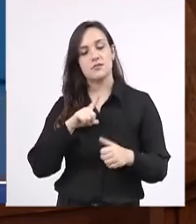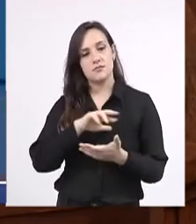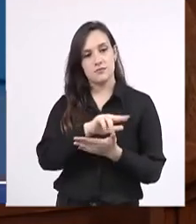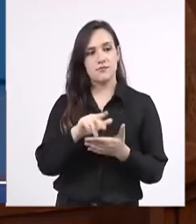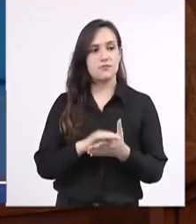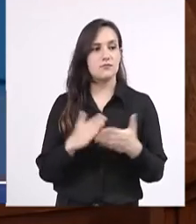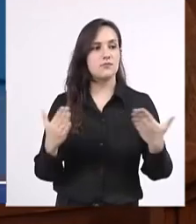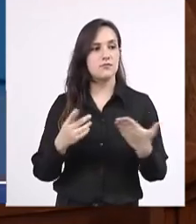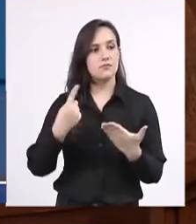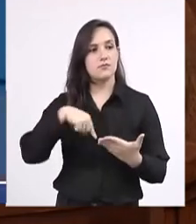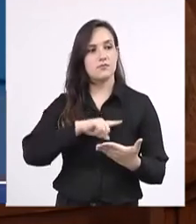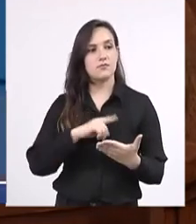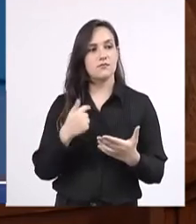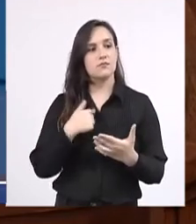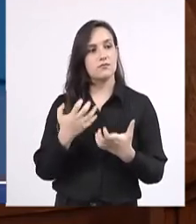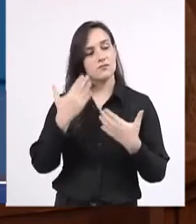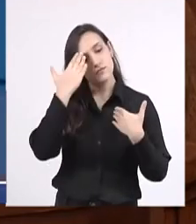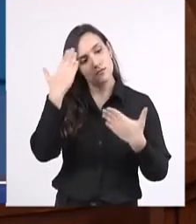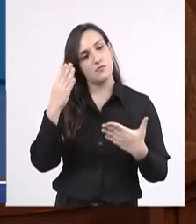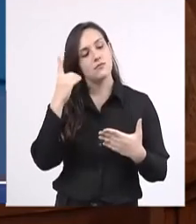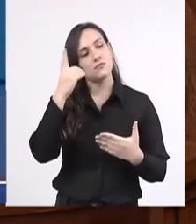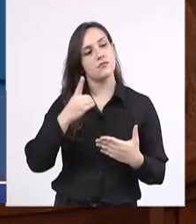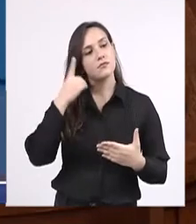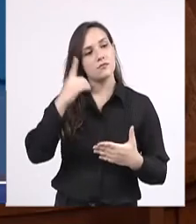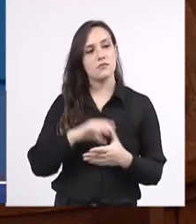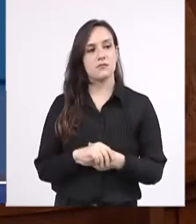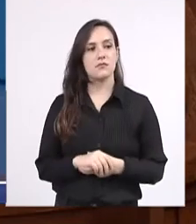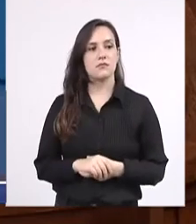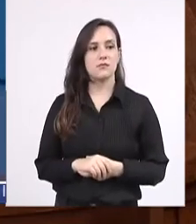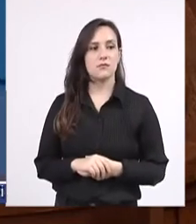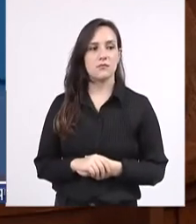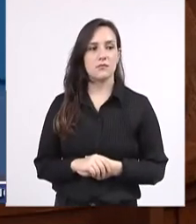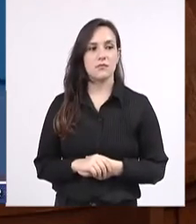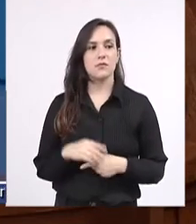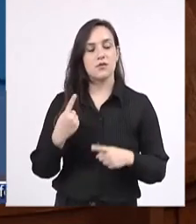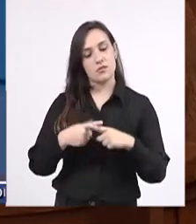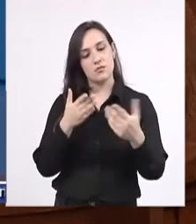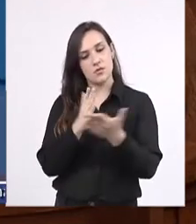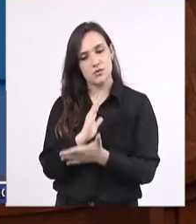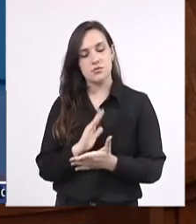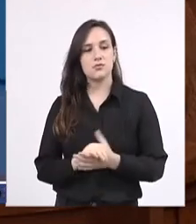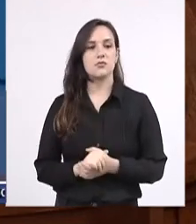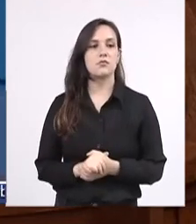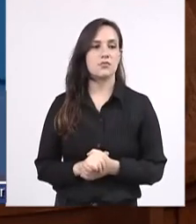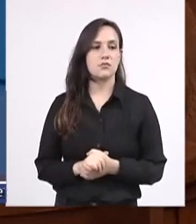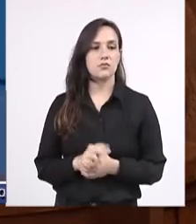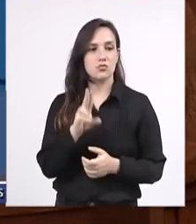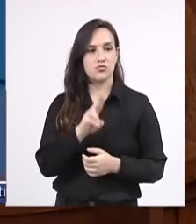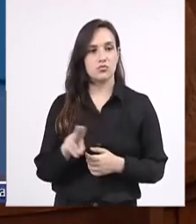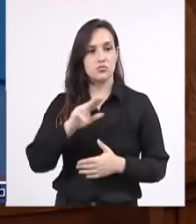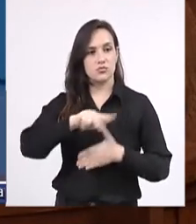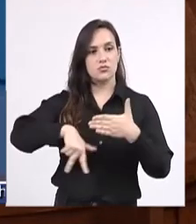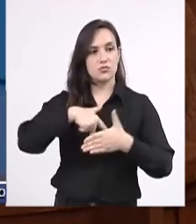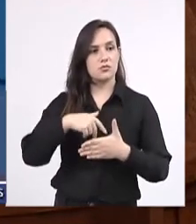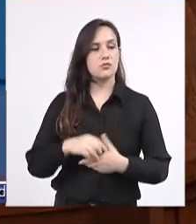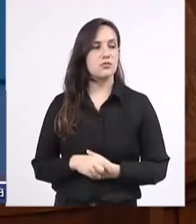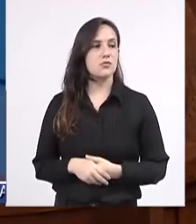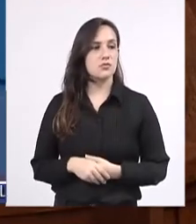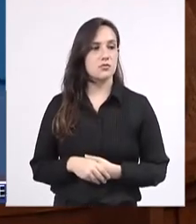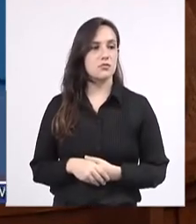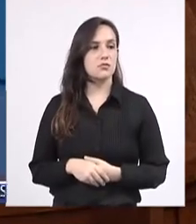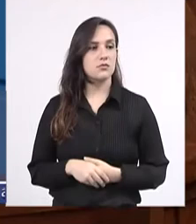Nós estamos aqui hoje, quero agradecer muito aos deputados por terem aprovado a utilização da palavra livre